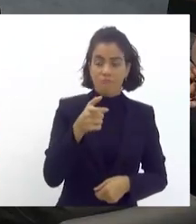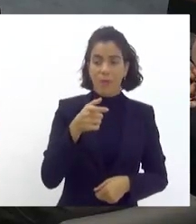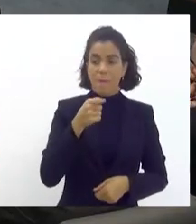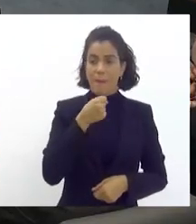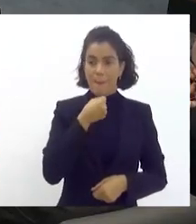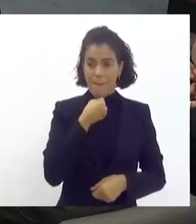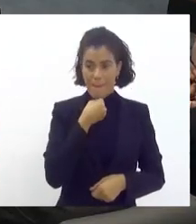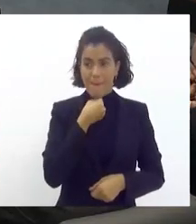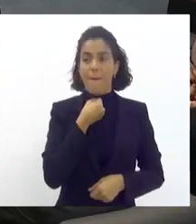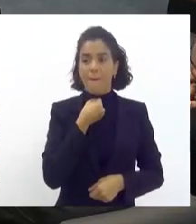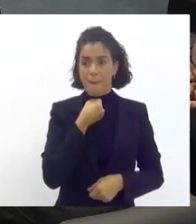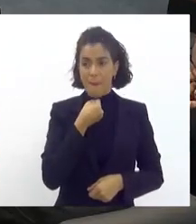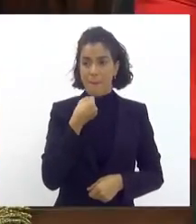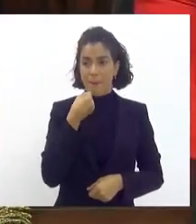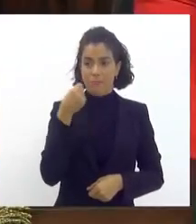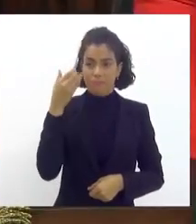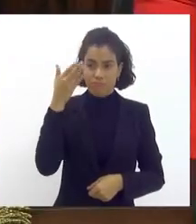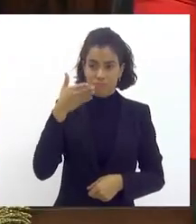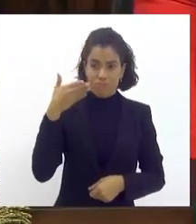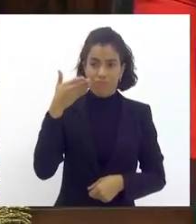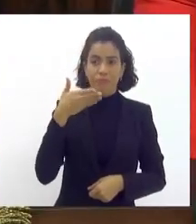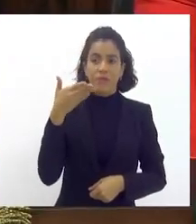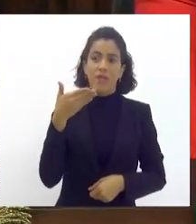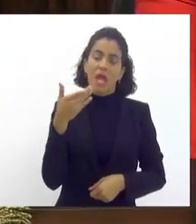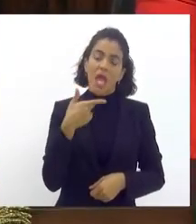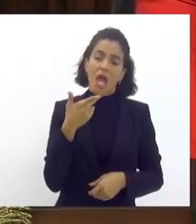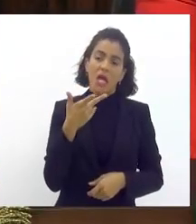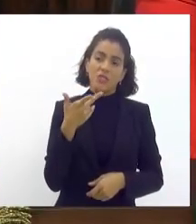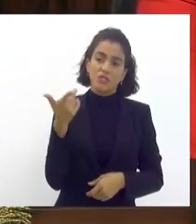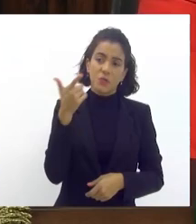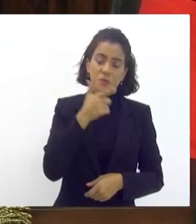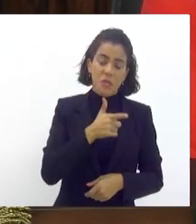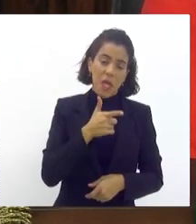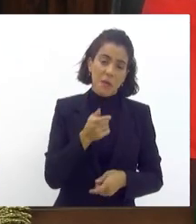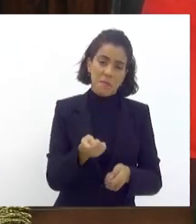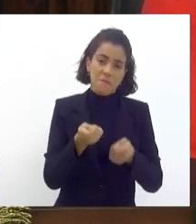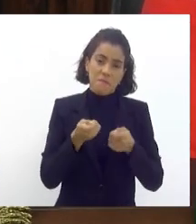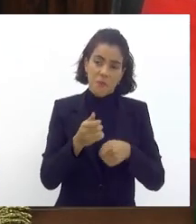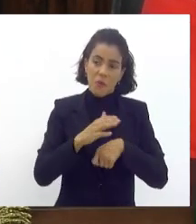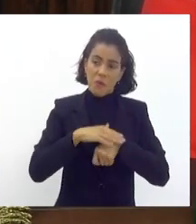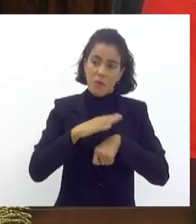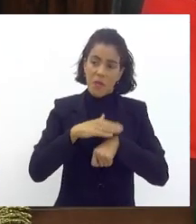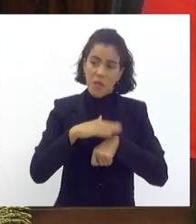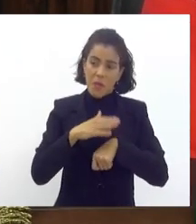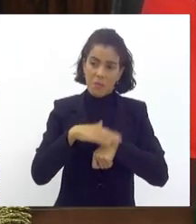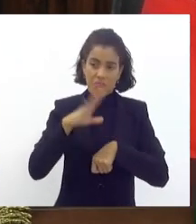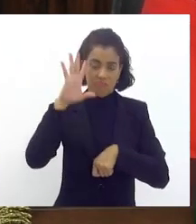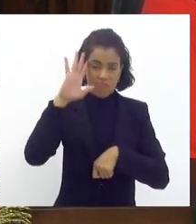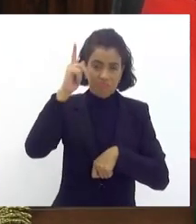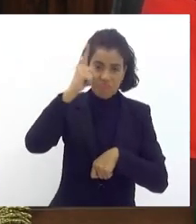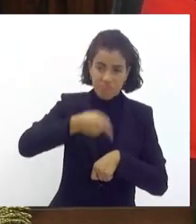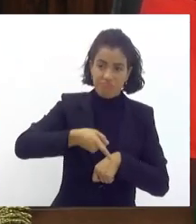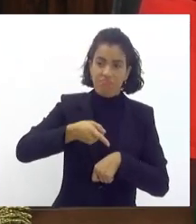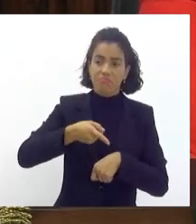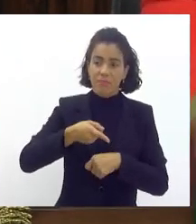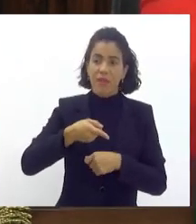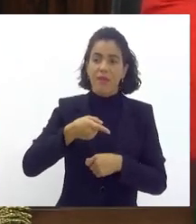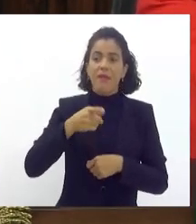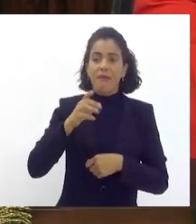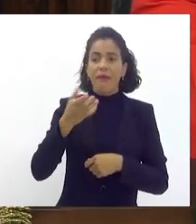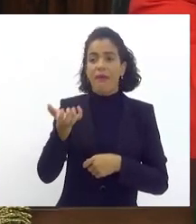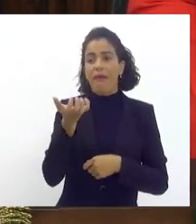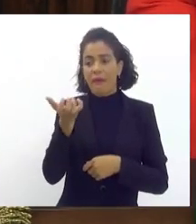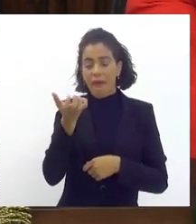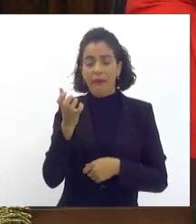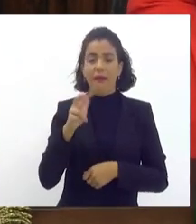palavra enquanto isso a gente vai ganhando tempo aqui quem o senhor poderia determinar e pedir quem quisesse fazer